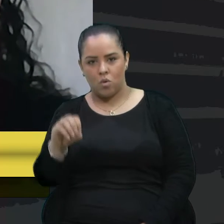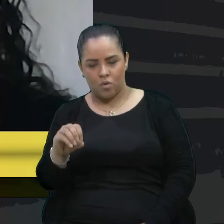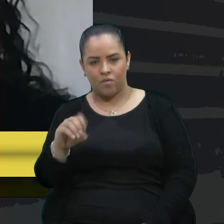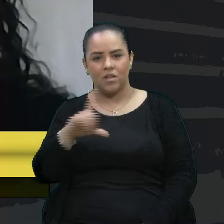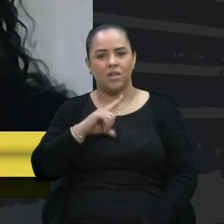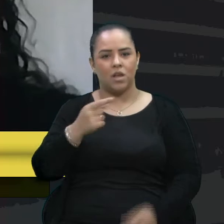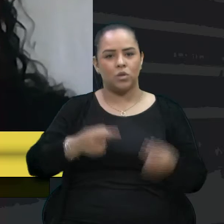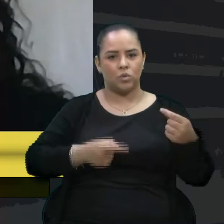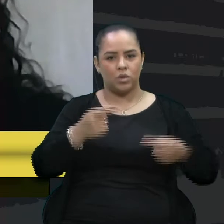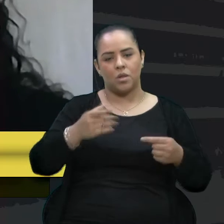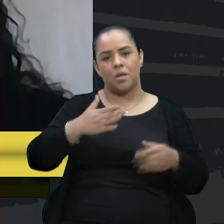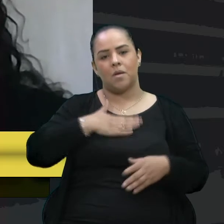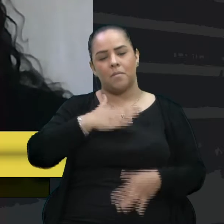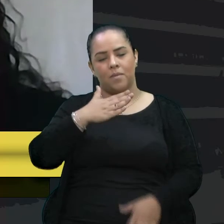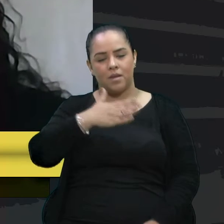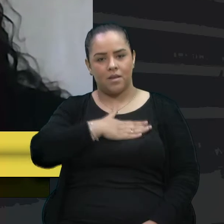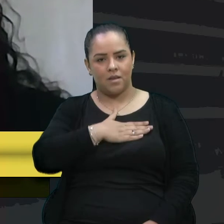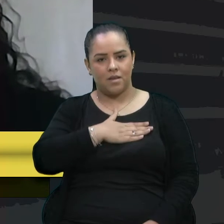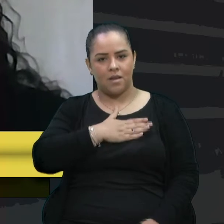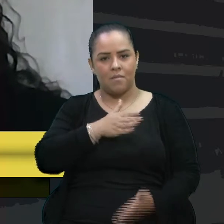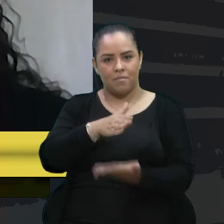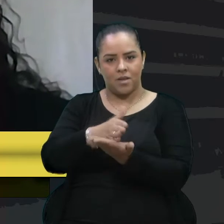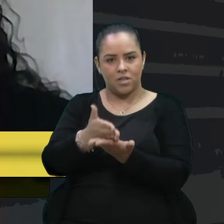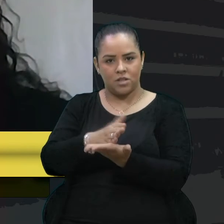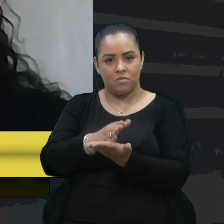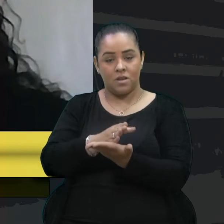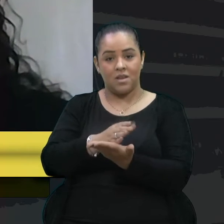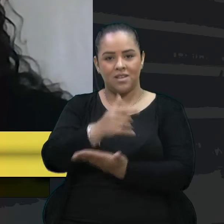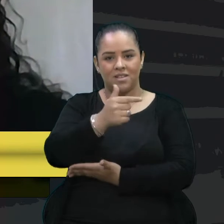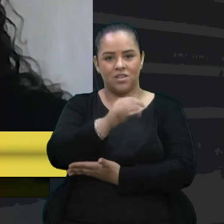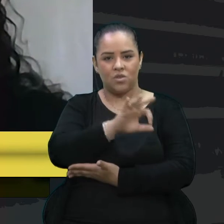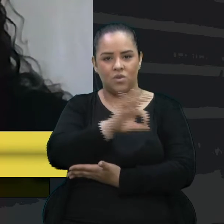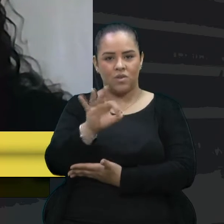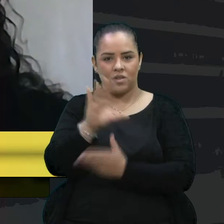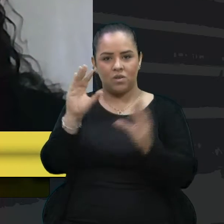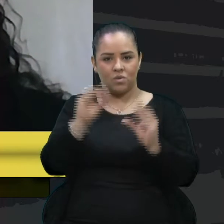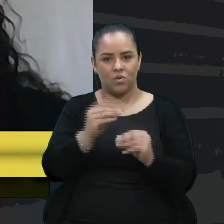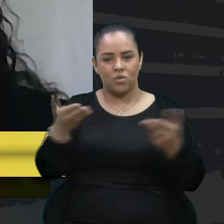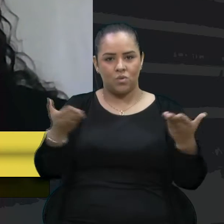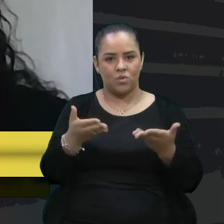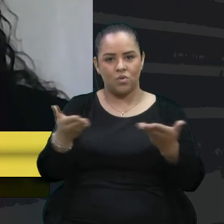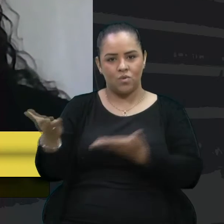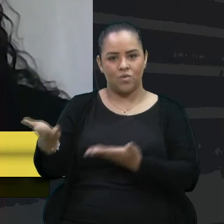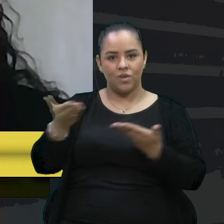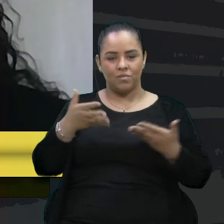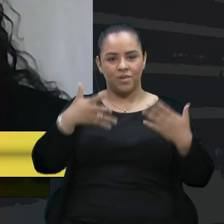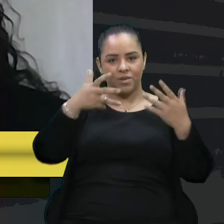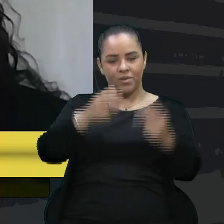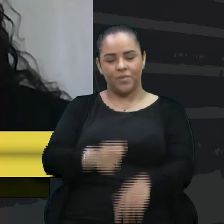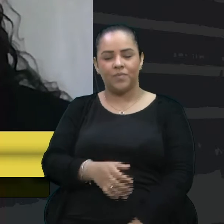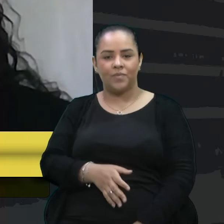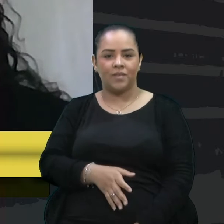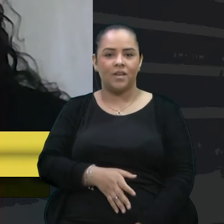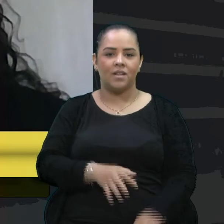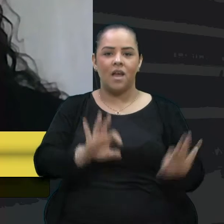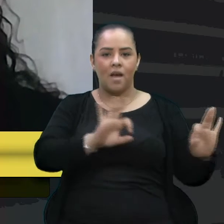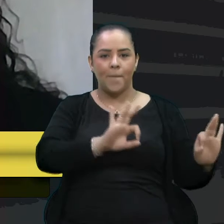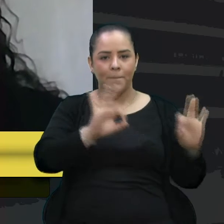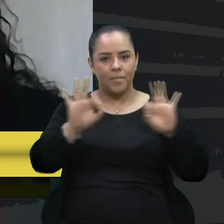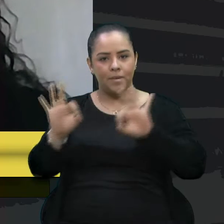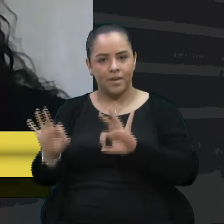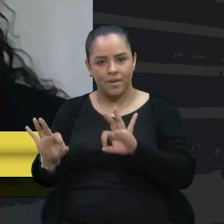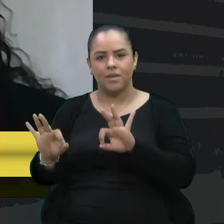minha mediação. E às 19 horas de hoje fica esse convite para que as pessoas acompanhem essa que será